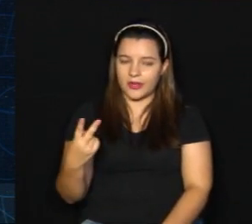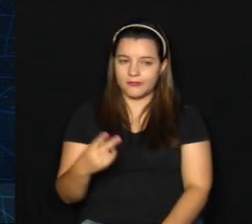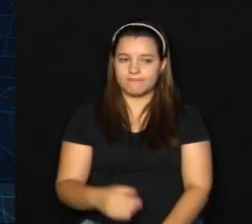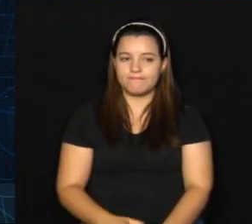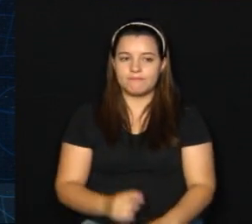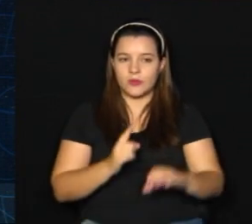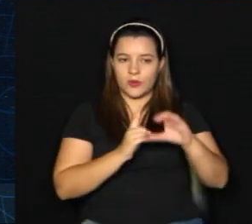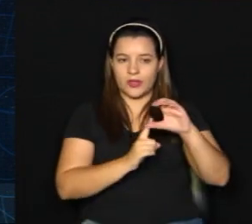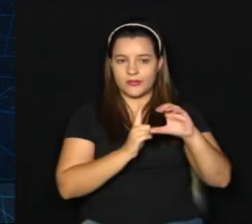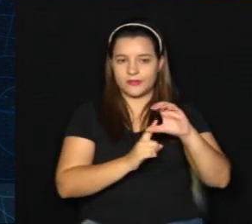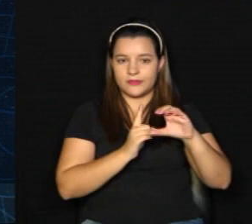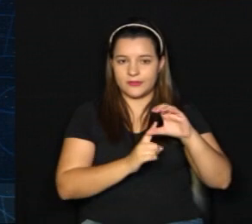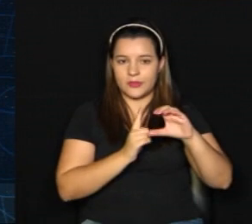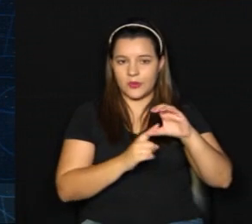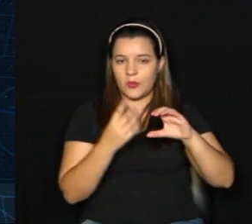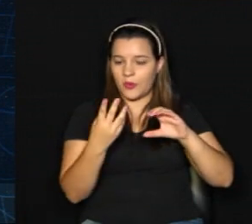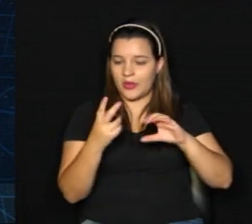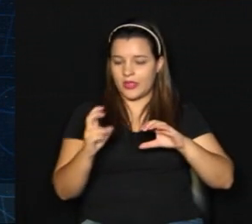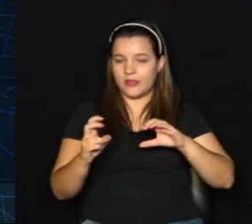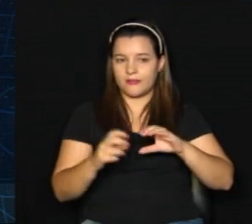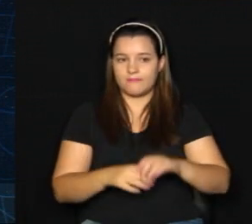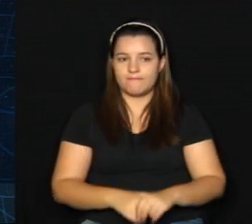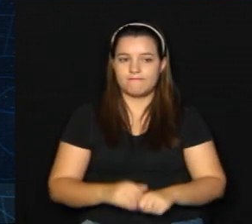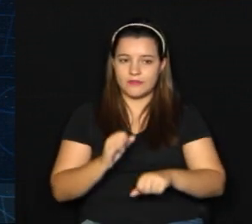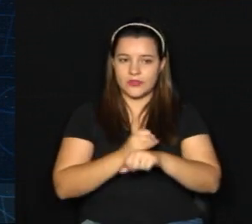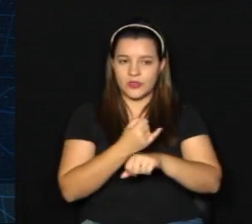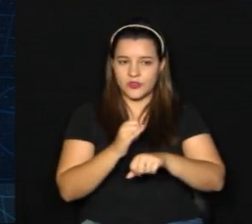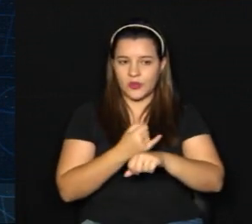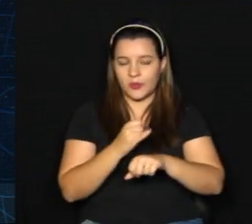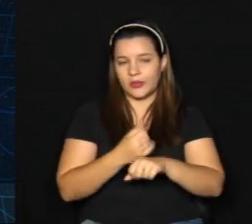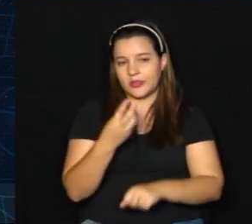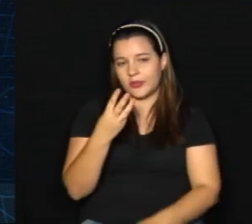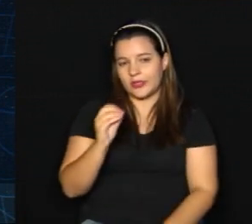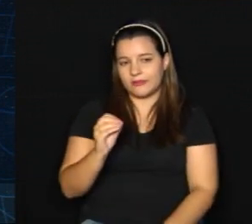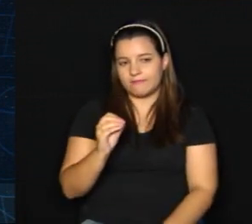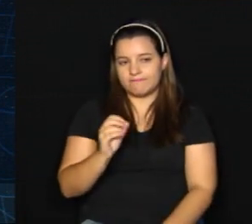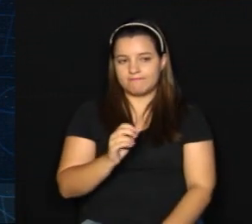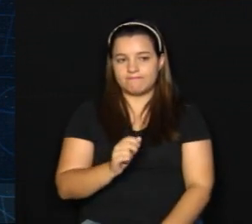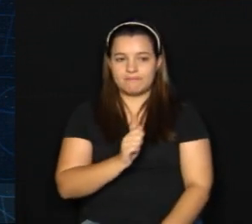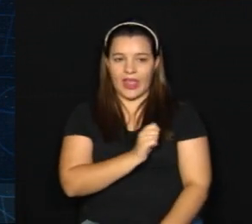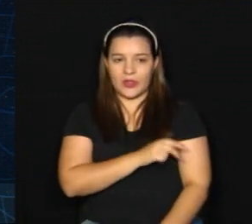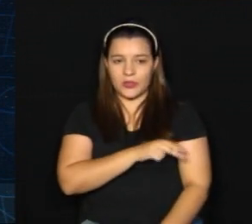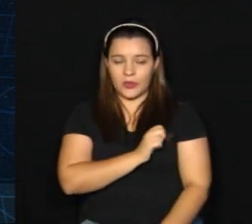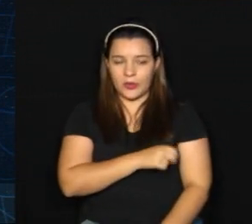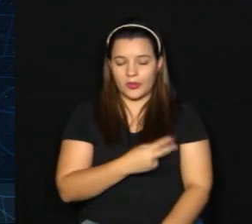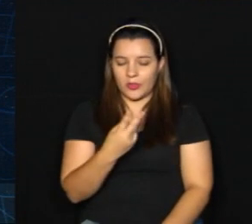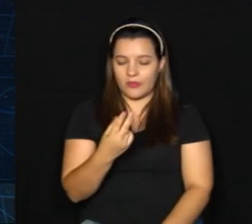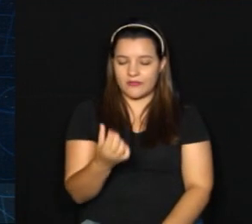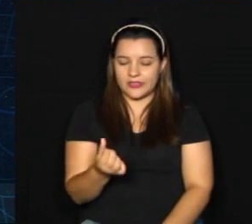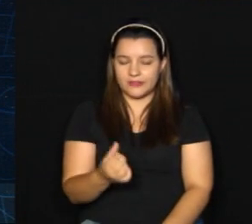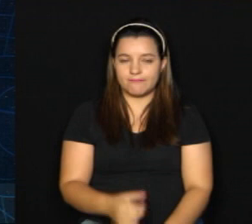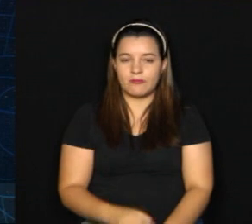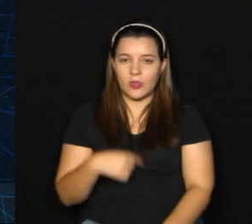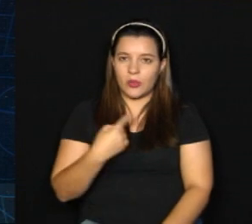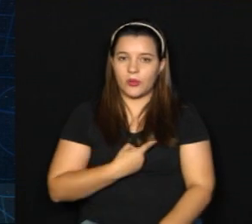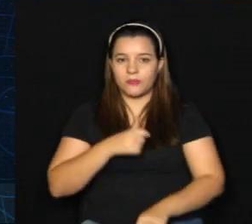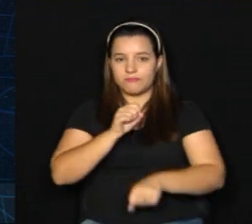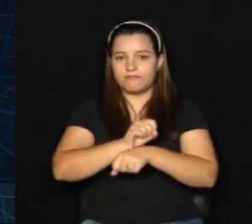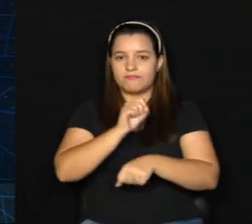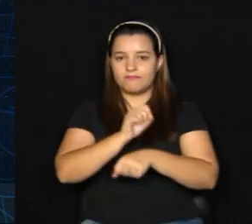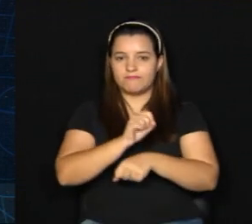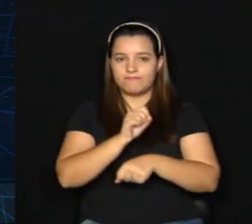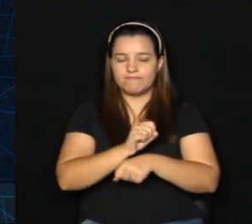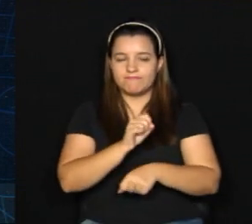Cosmópolis, 45, Jaguariúna, 30 e Artur Nogueira, 26. Então a gente aguarda, inclusive,